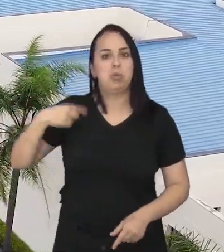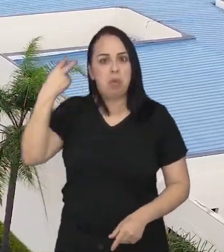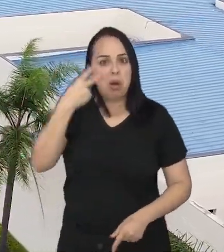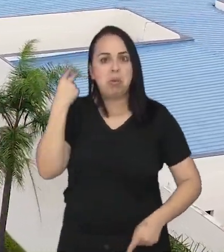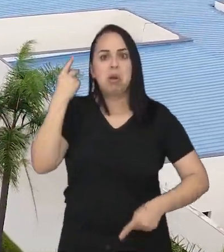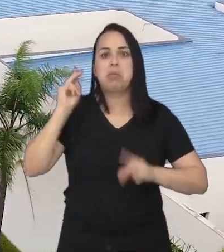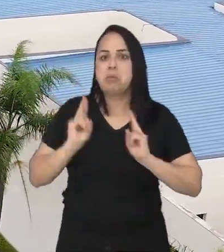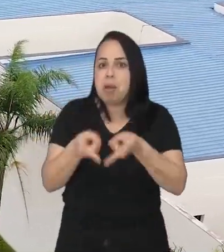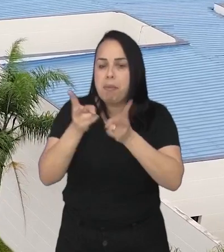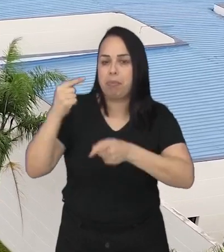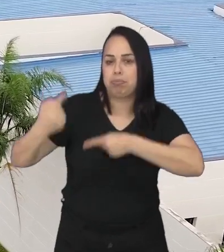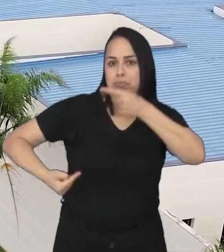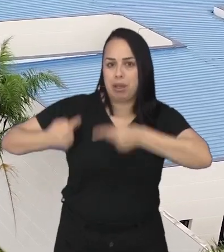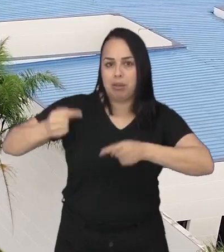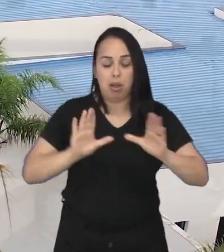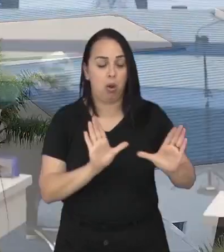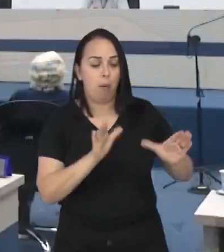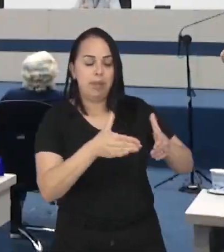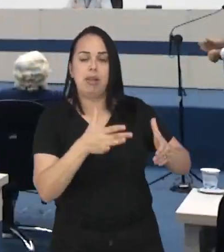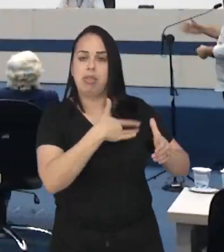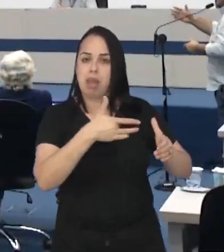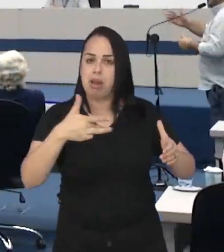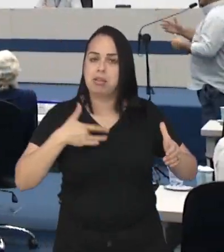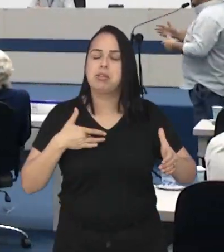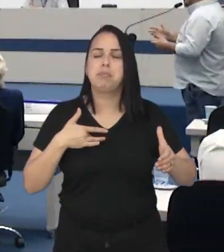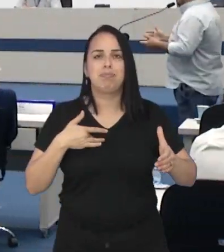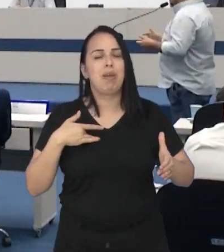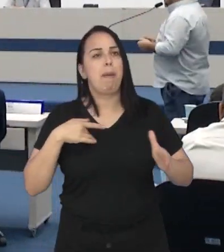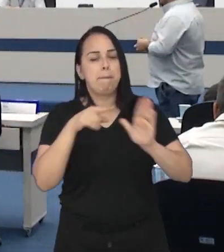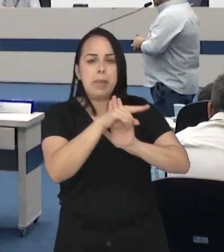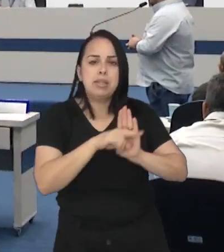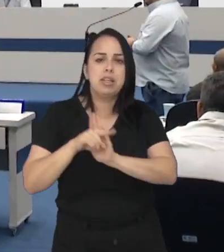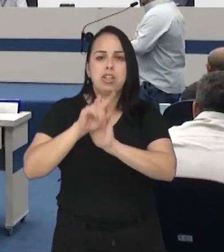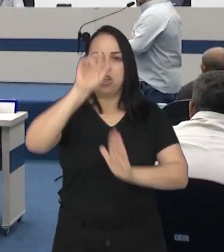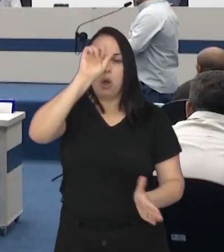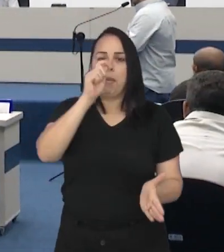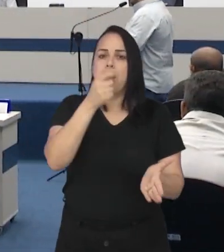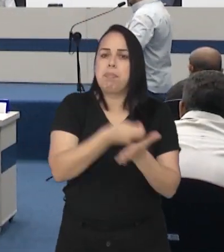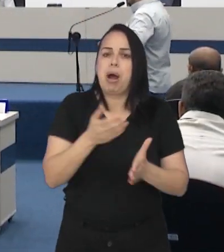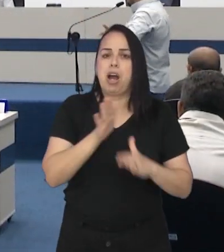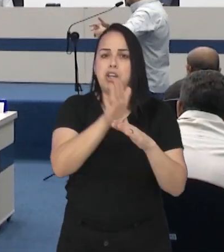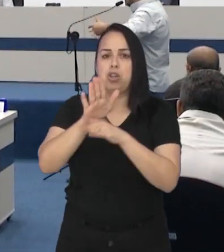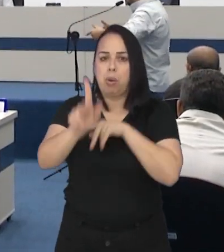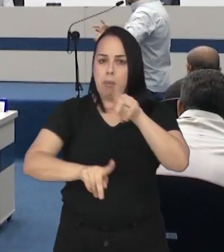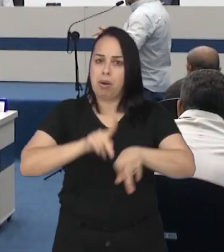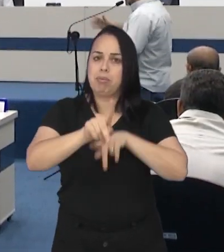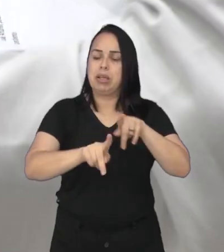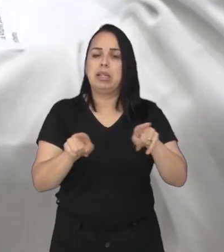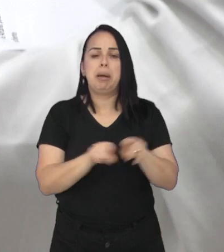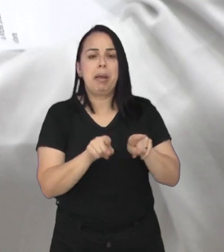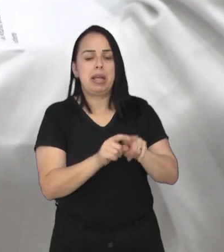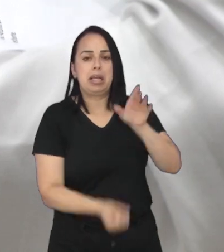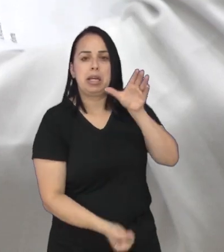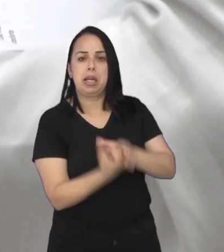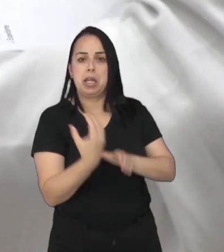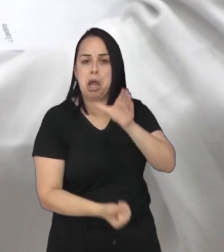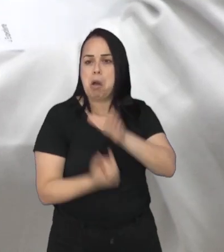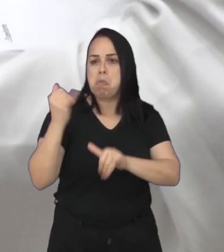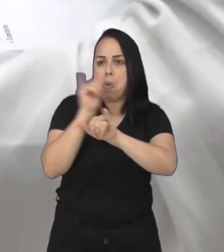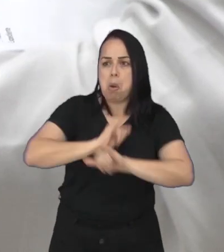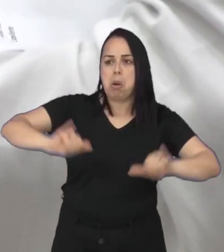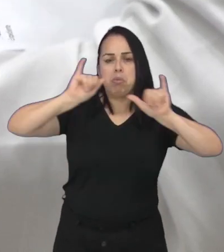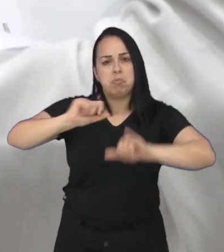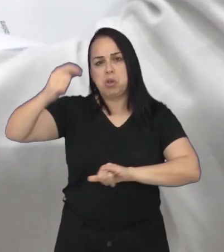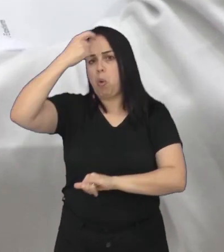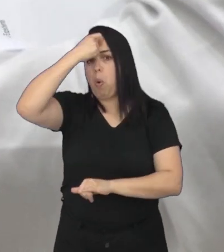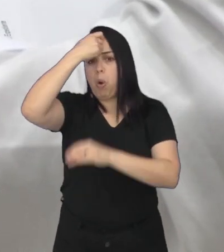frequência pelos vereadores. Na Câmara, a Comissão de Saúde discute soluções para as demandas da população e trabalha na elaboração